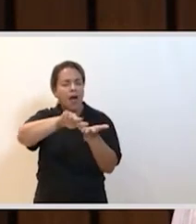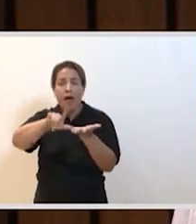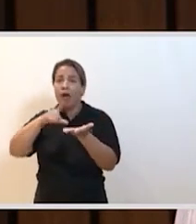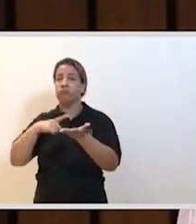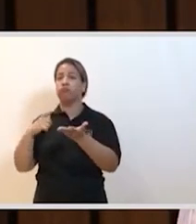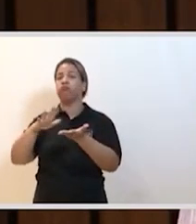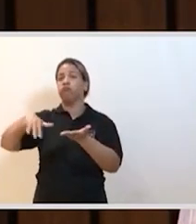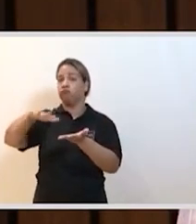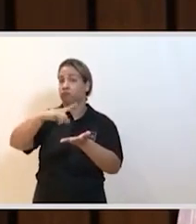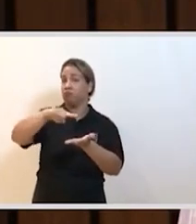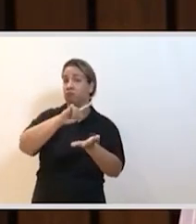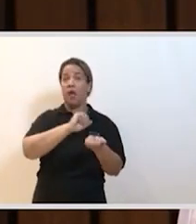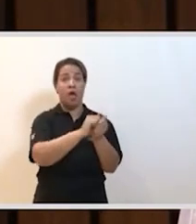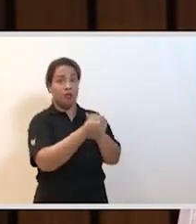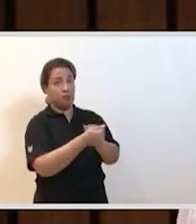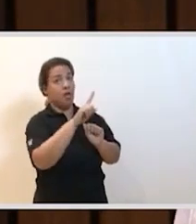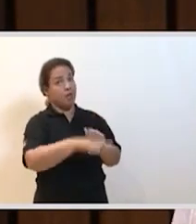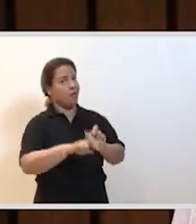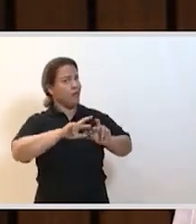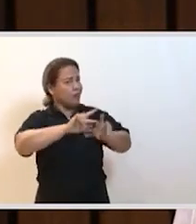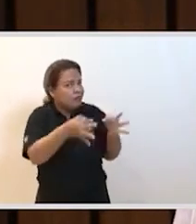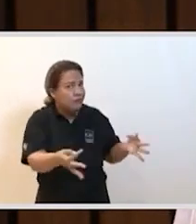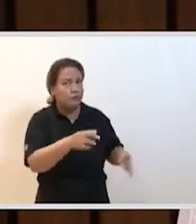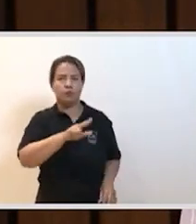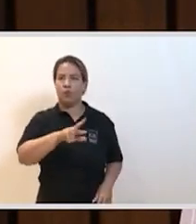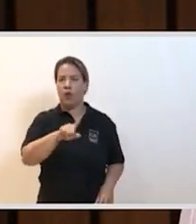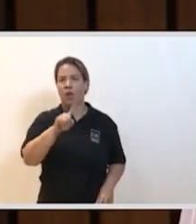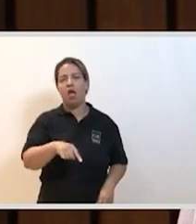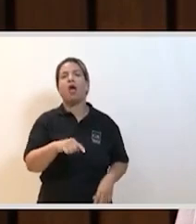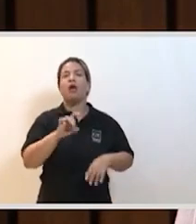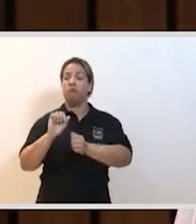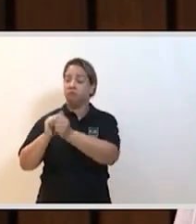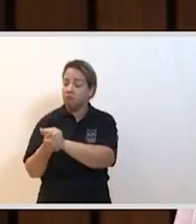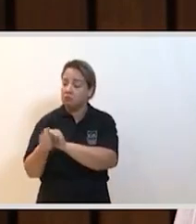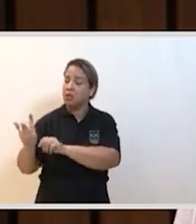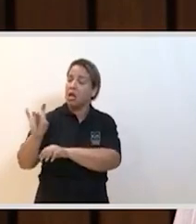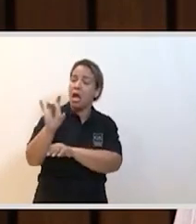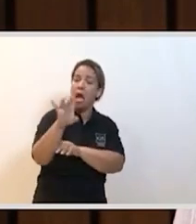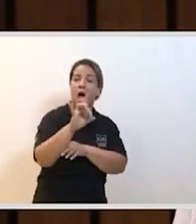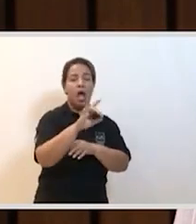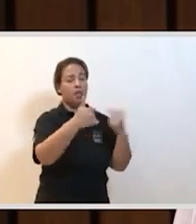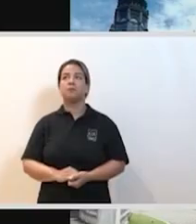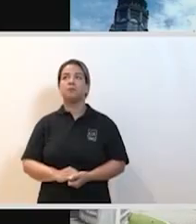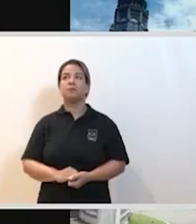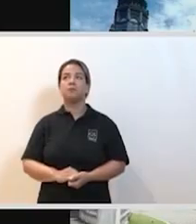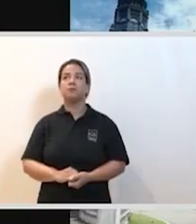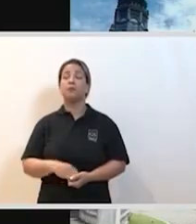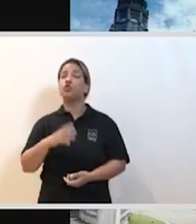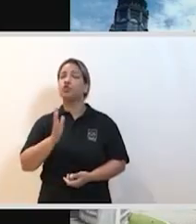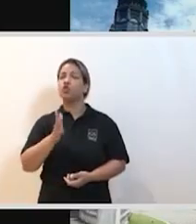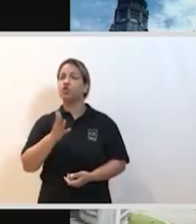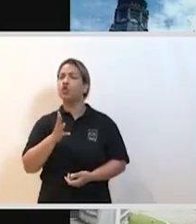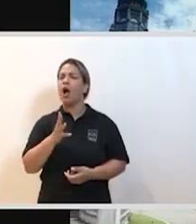fazer essa adaptação, que, às vezes, não é simples, para a realidade de cada situação. Já